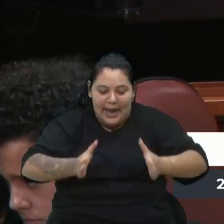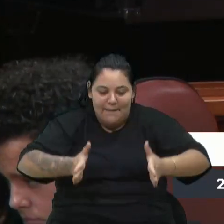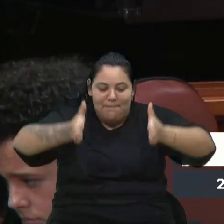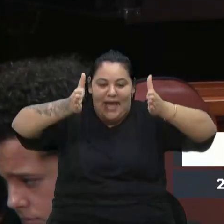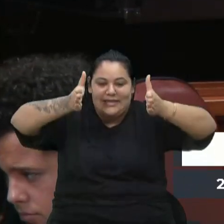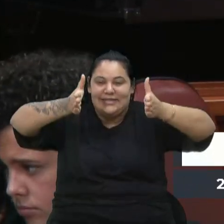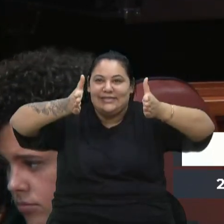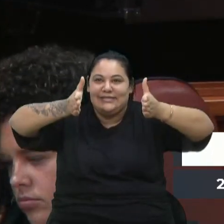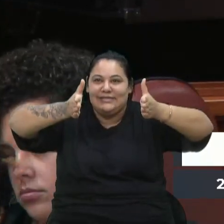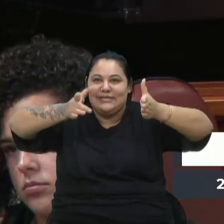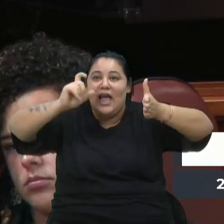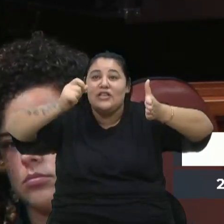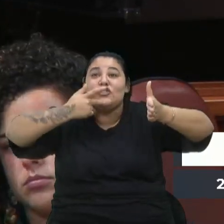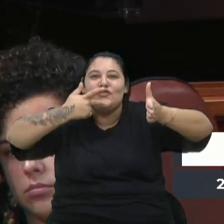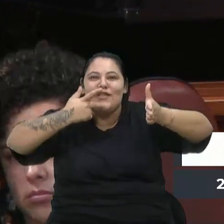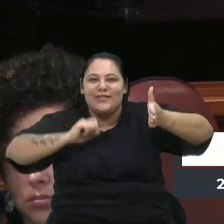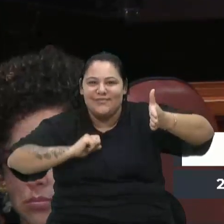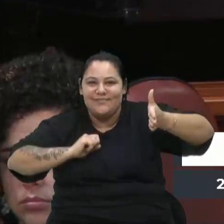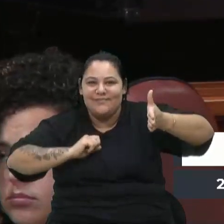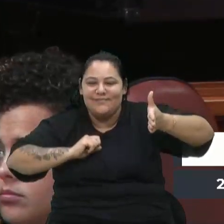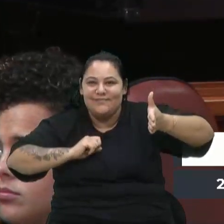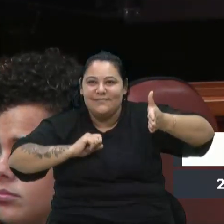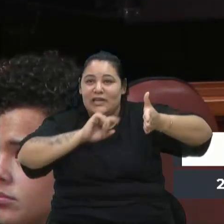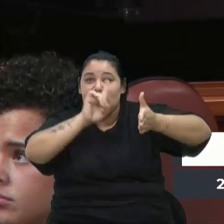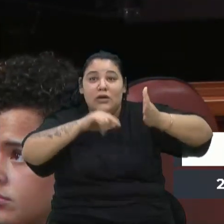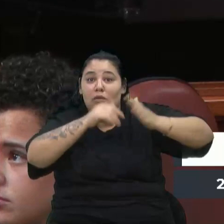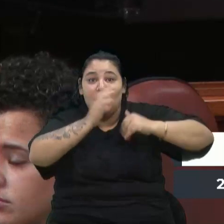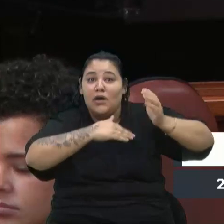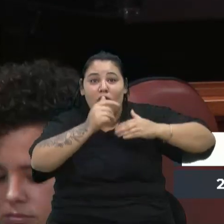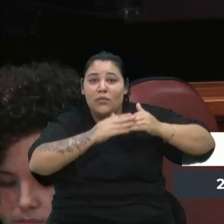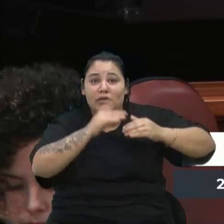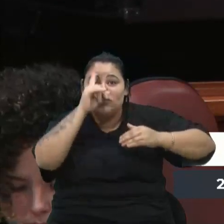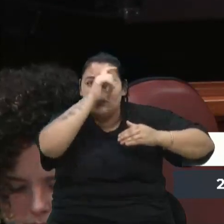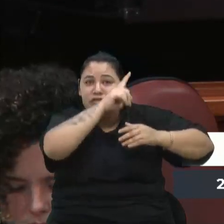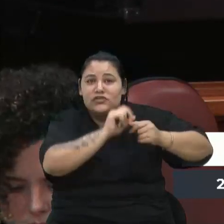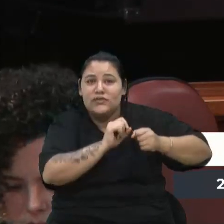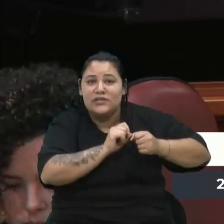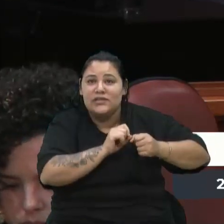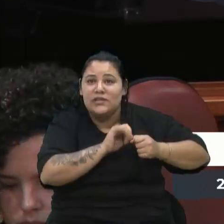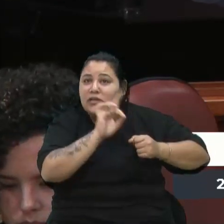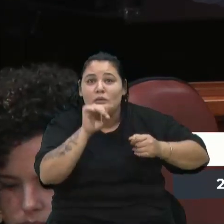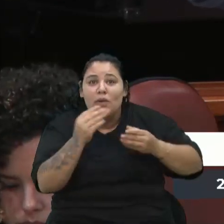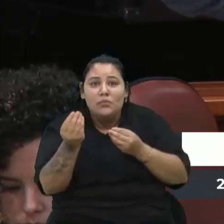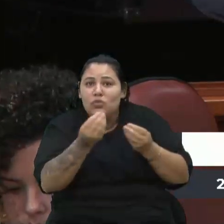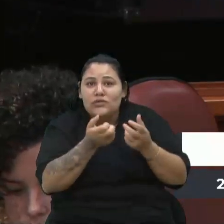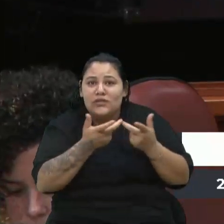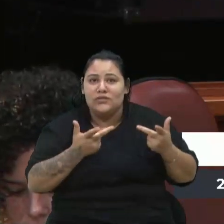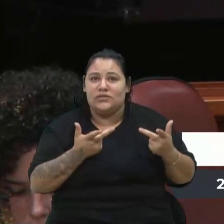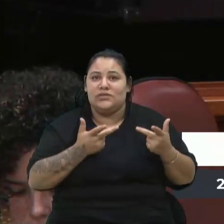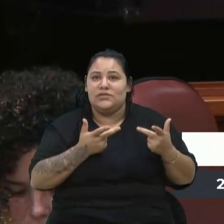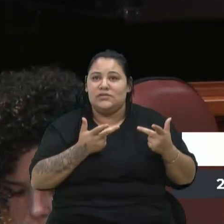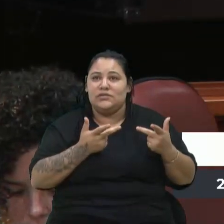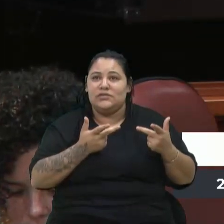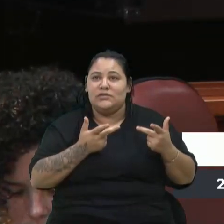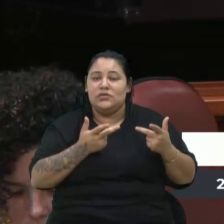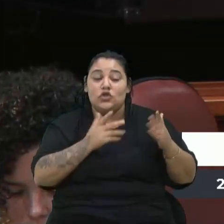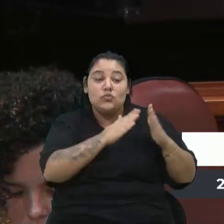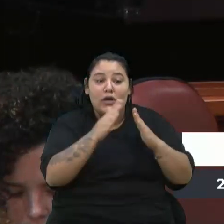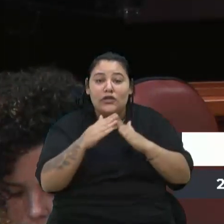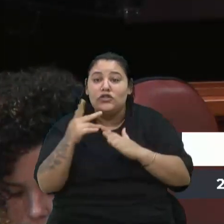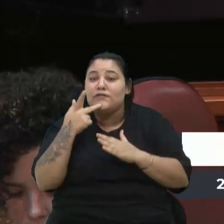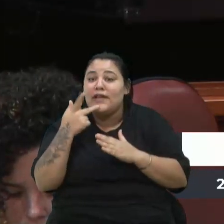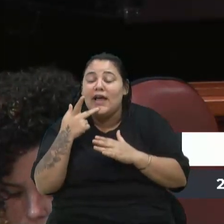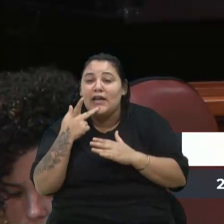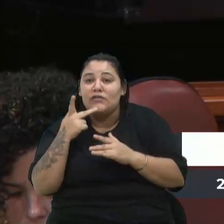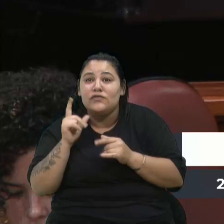É disso que nós estamos falando. E não é uma obra complexa. Não vai muito cimento. Eles se disponibilizaram.